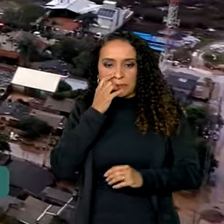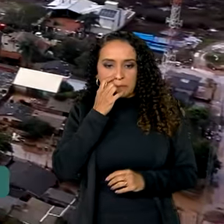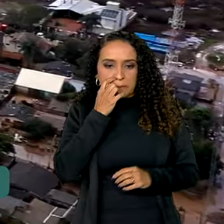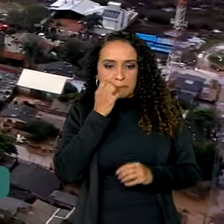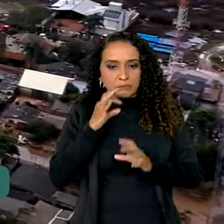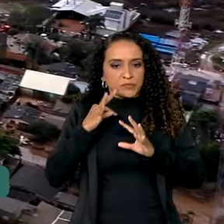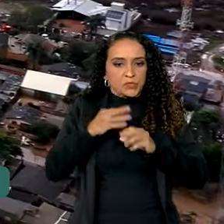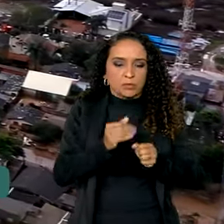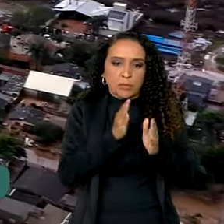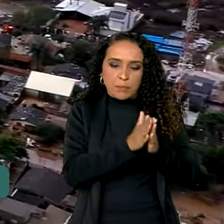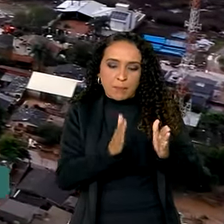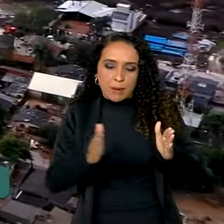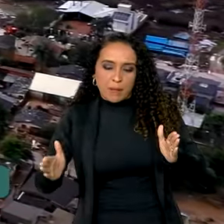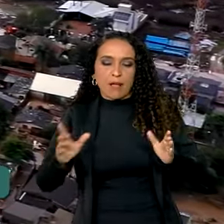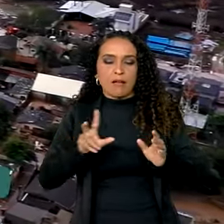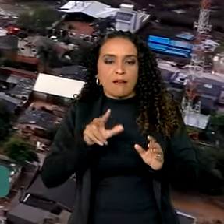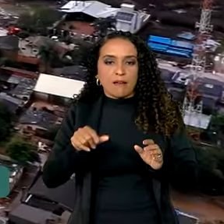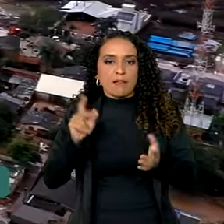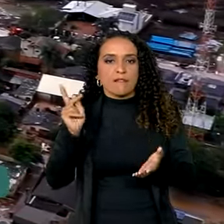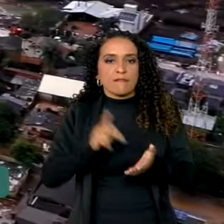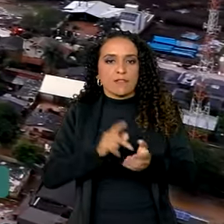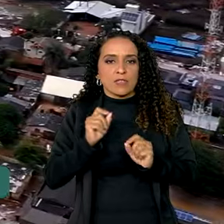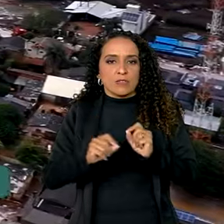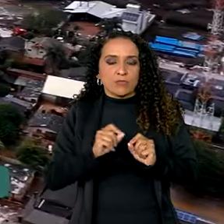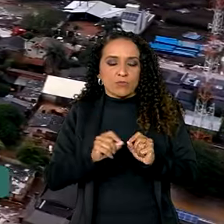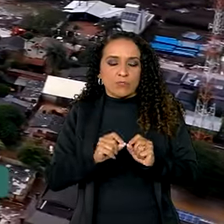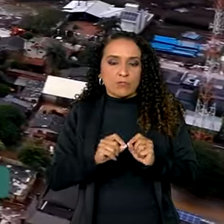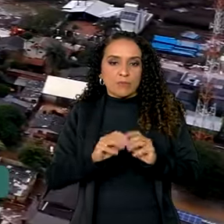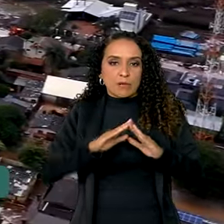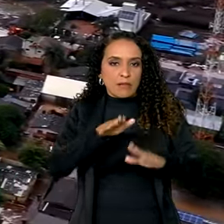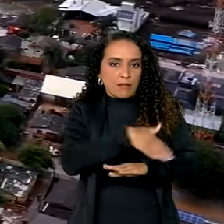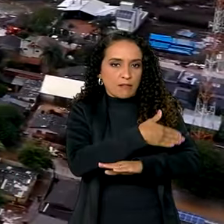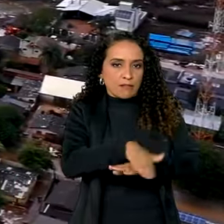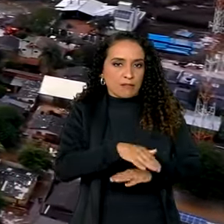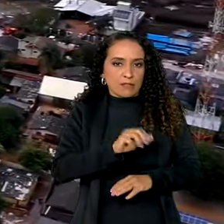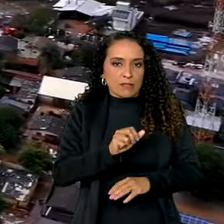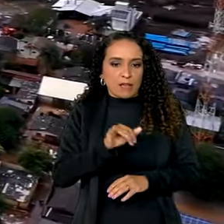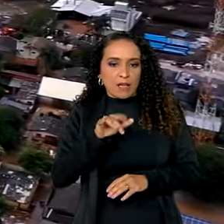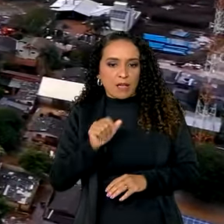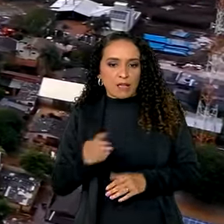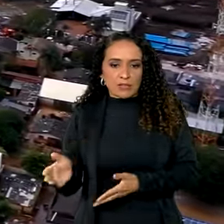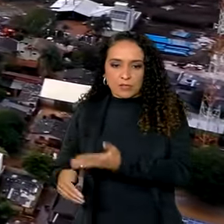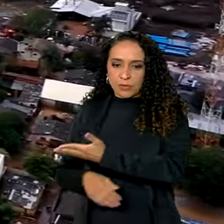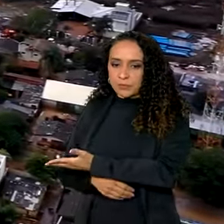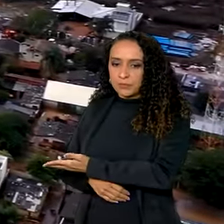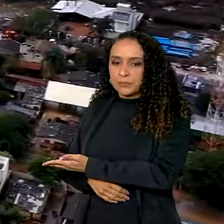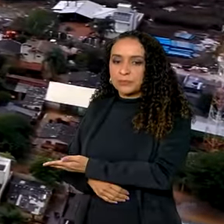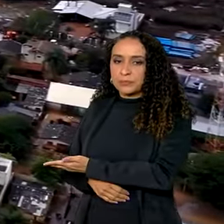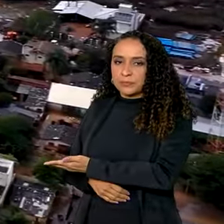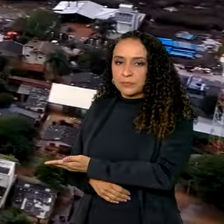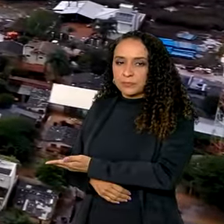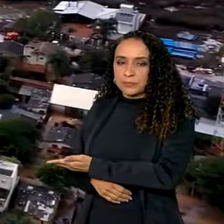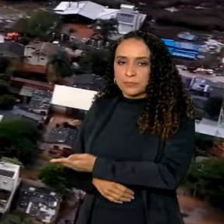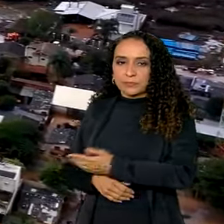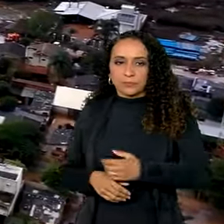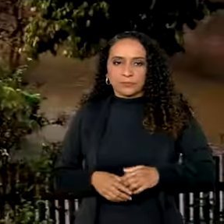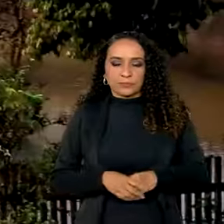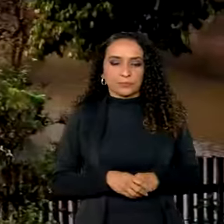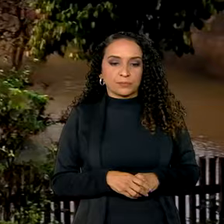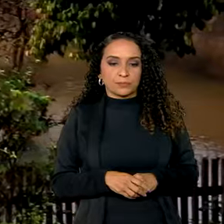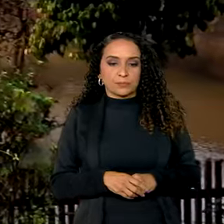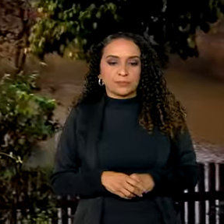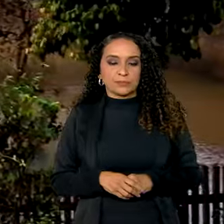Todas as etapas do processo são realizadas pelo endereço caixa.gov.br barra reconstrução.